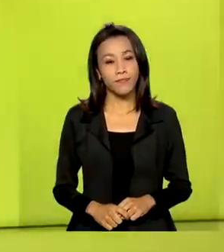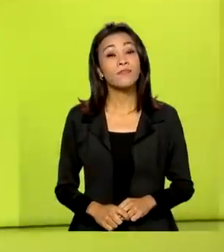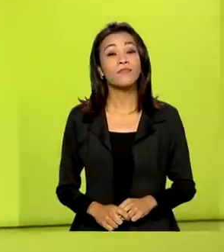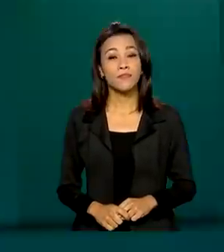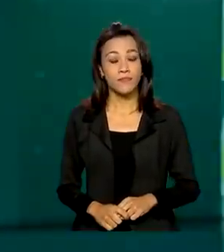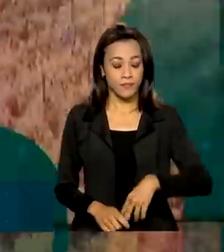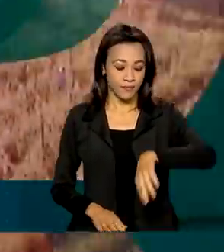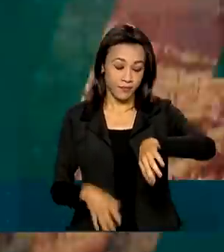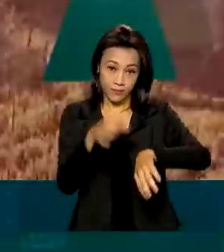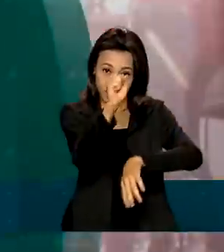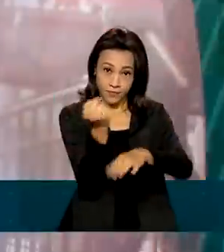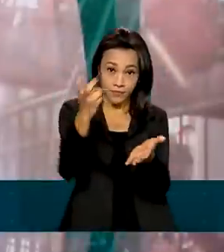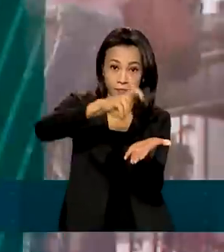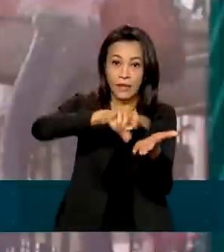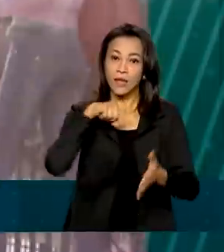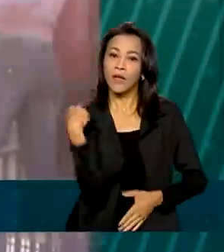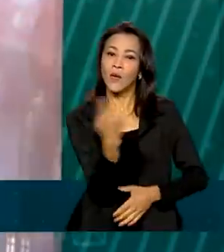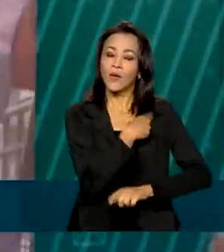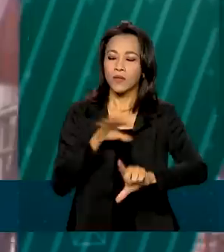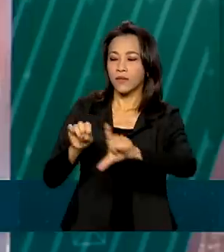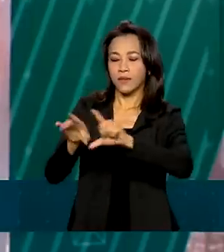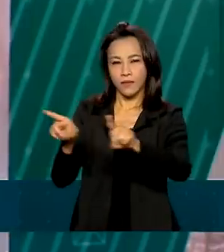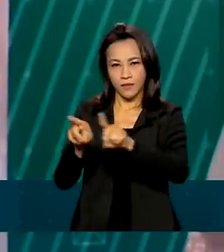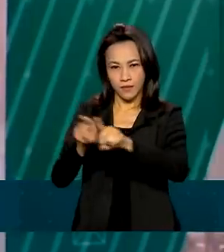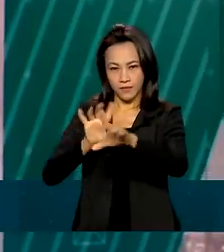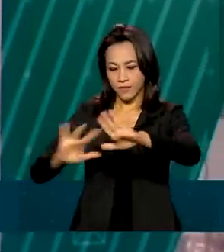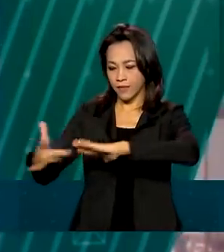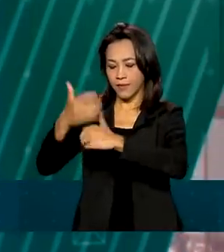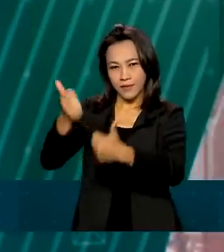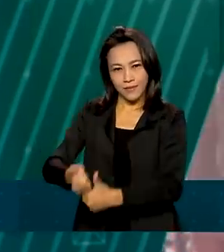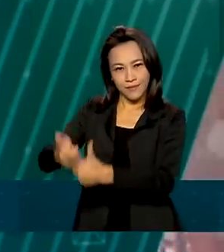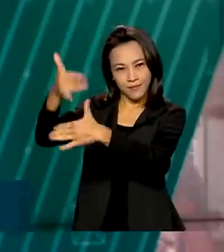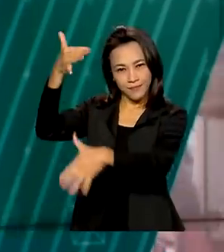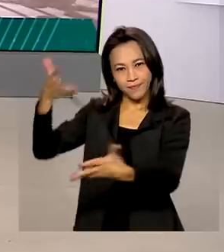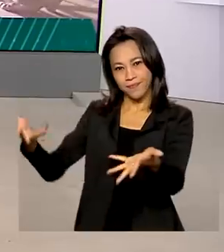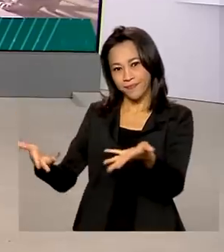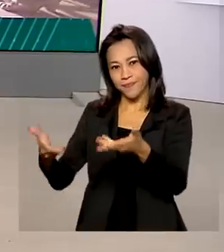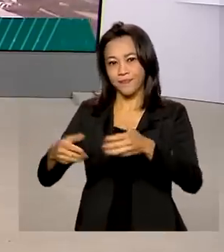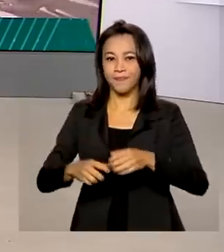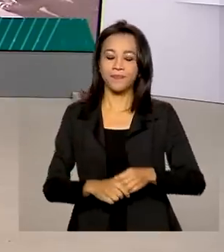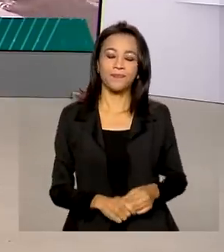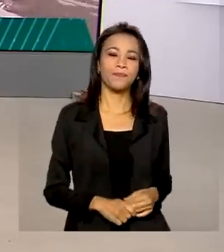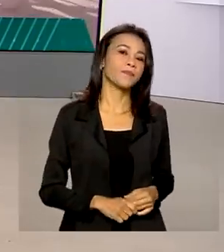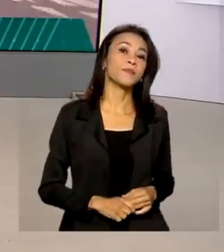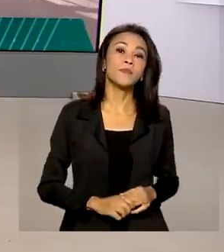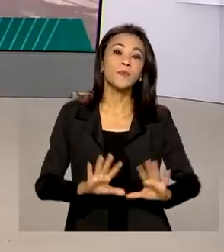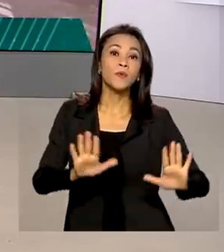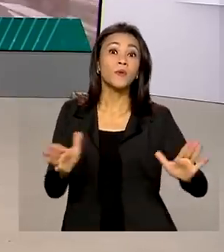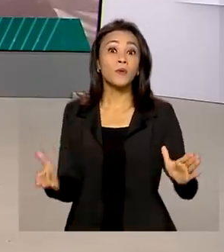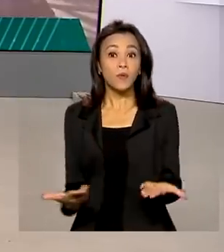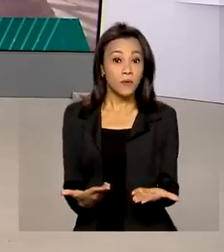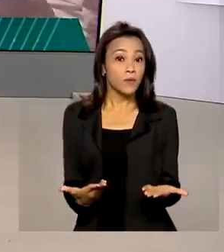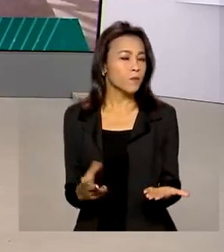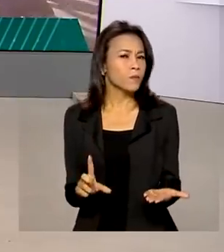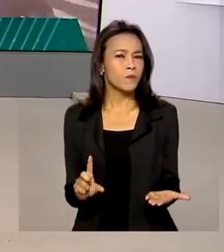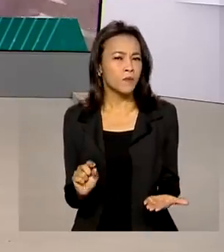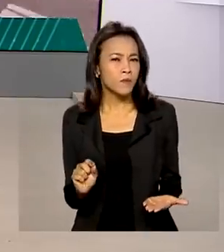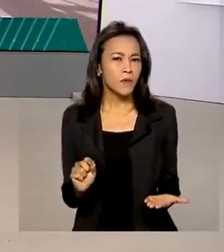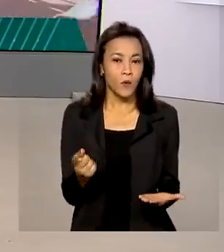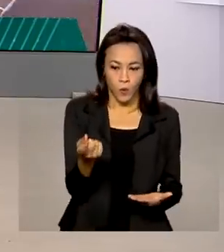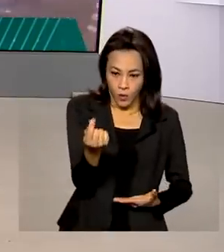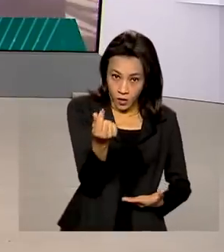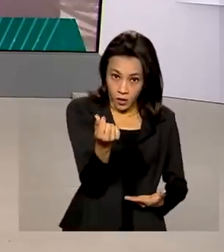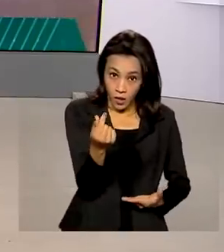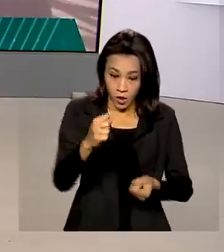São 8 horas da manhã e estamos ao vivo também pelas redes sociais. A partir de hoje, o preço do